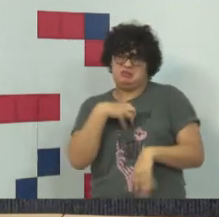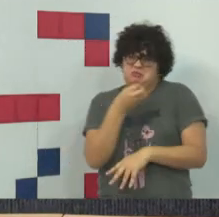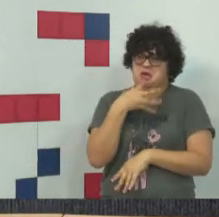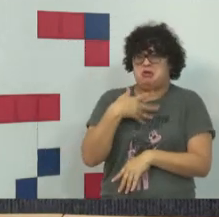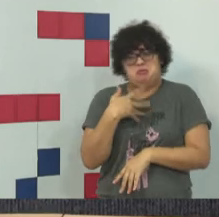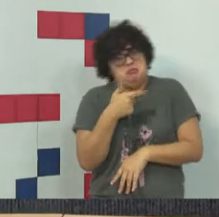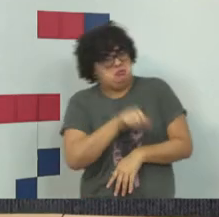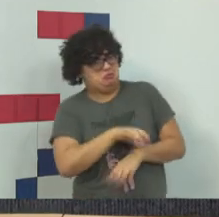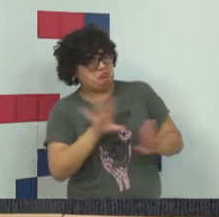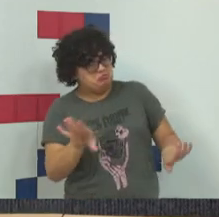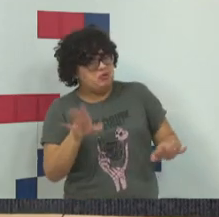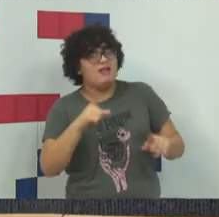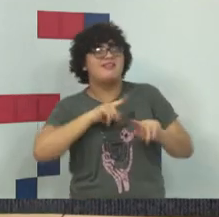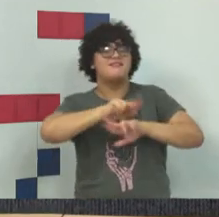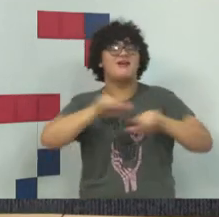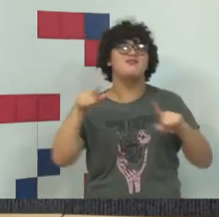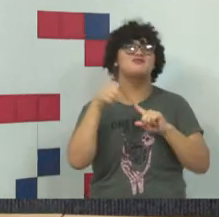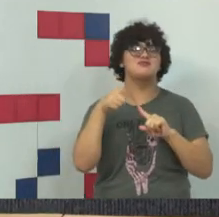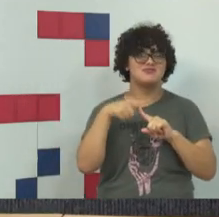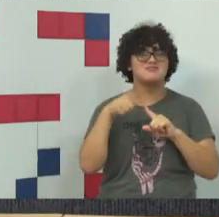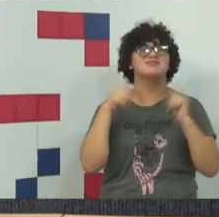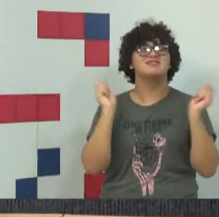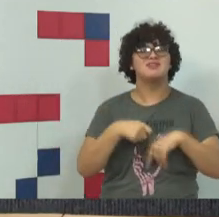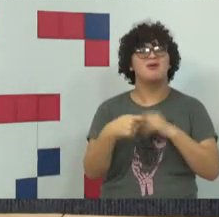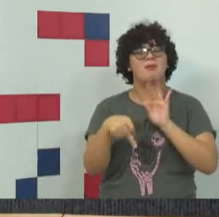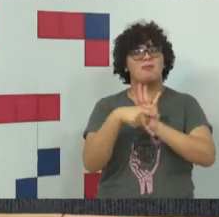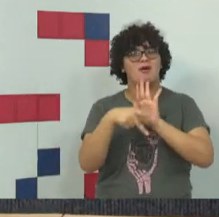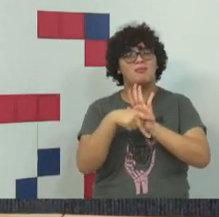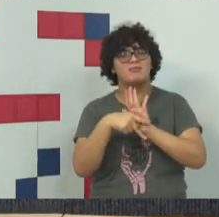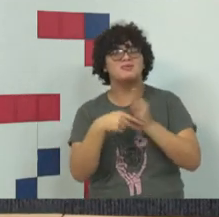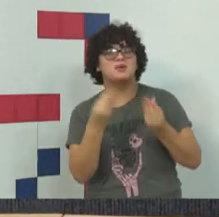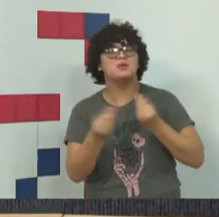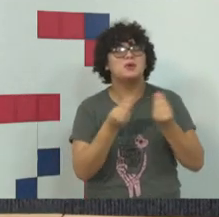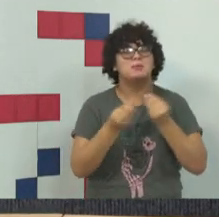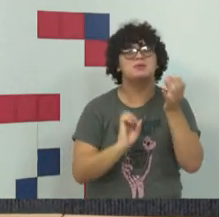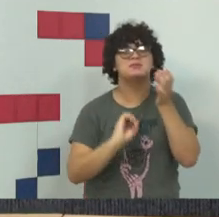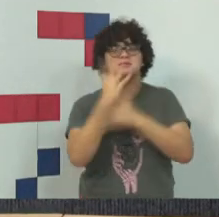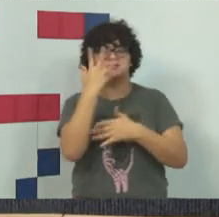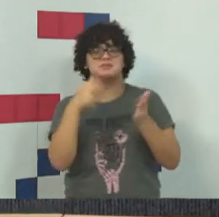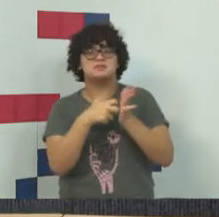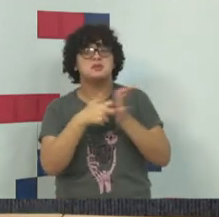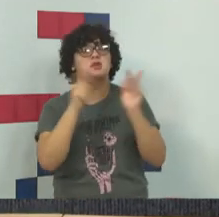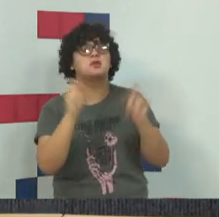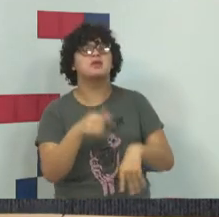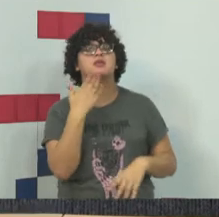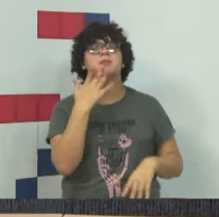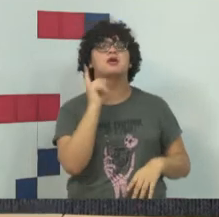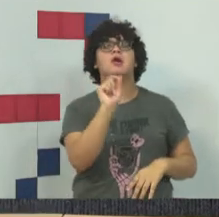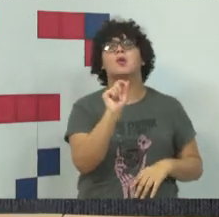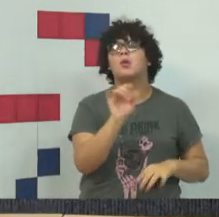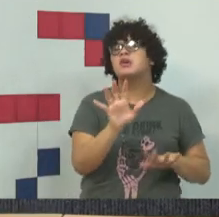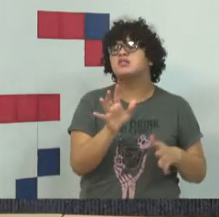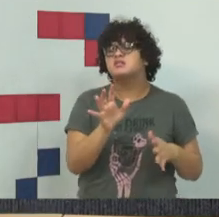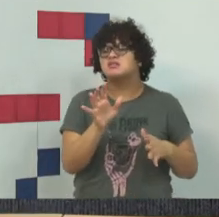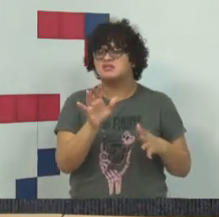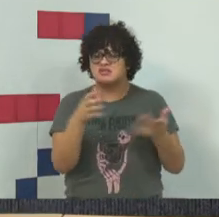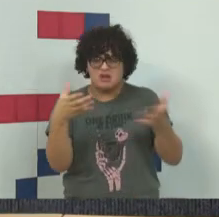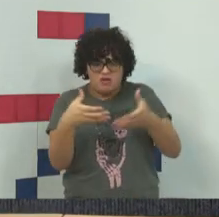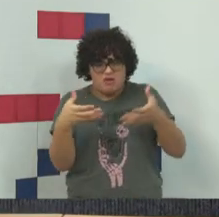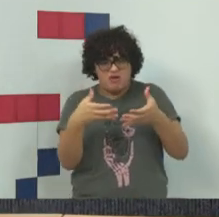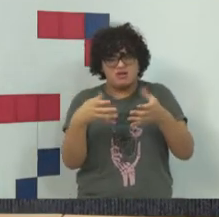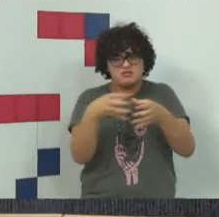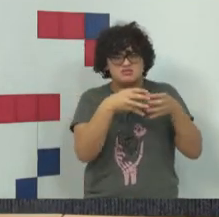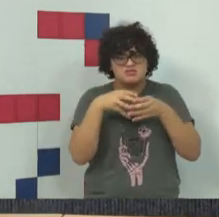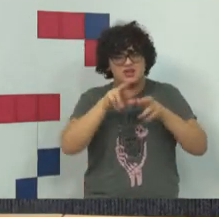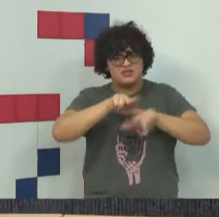aí alguns tipos específicos de crimes próprios, só para lembrá-los, que nós temos uma classificação muito singela, muito simples, e